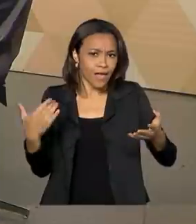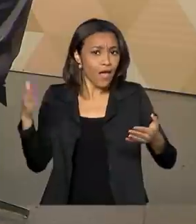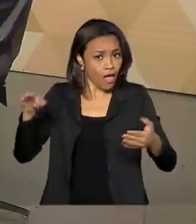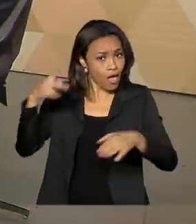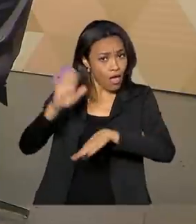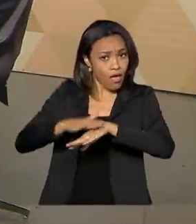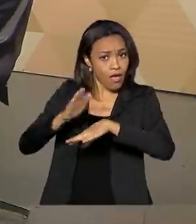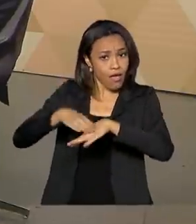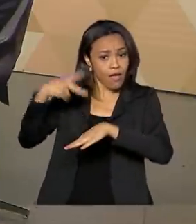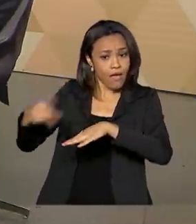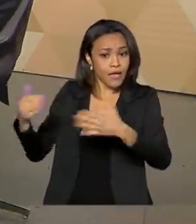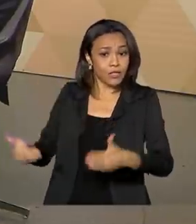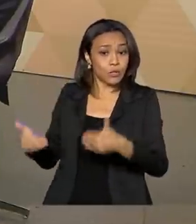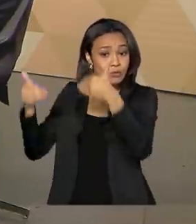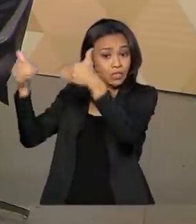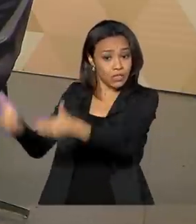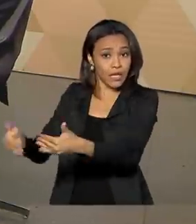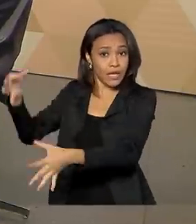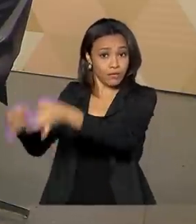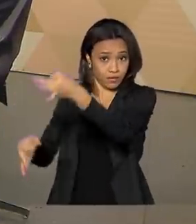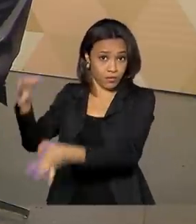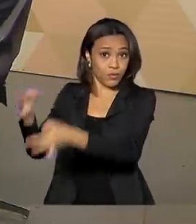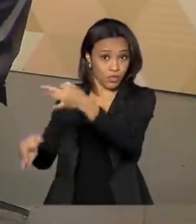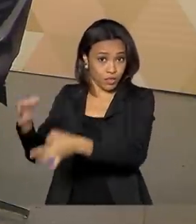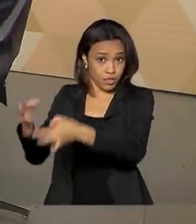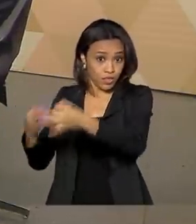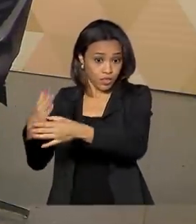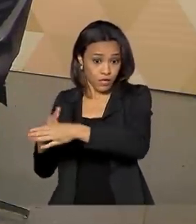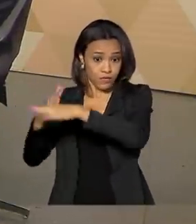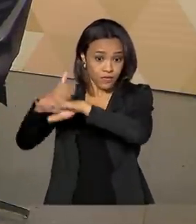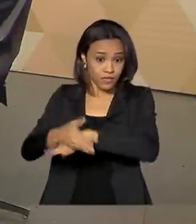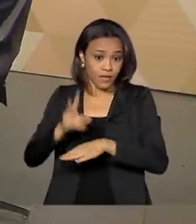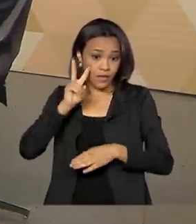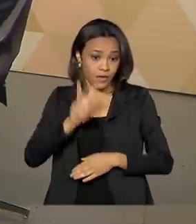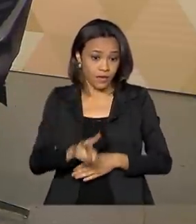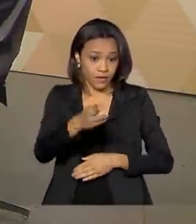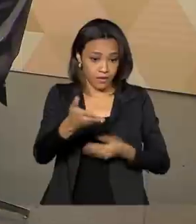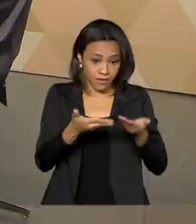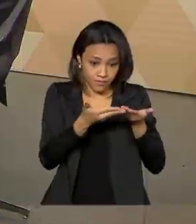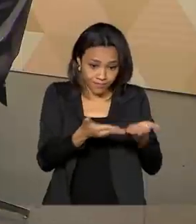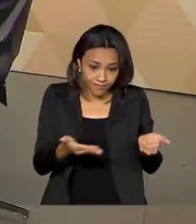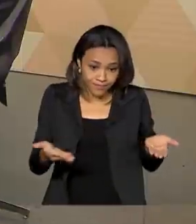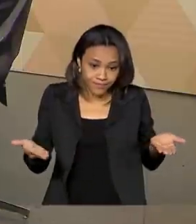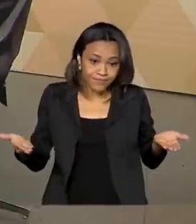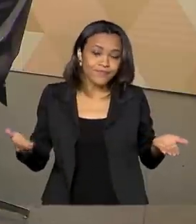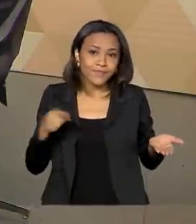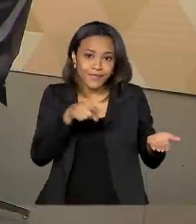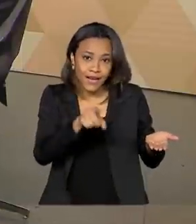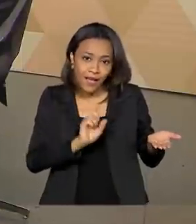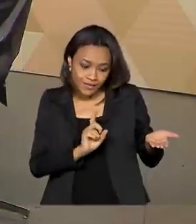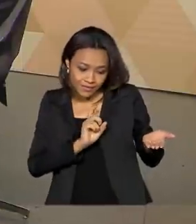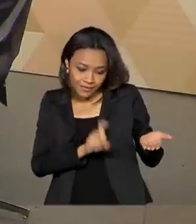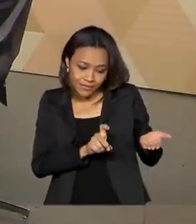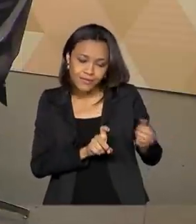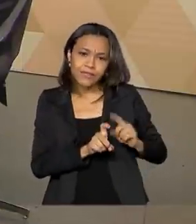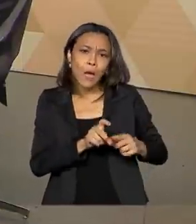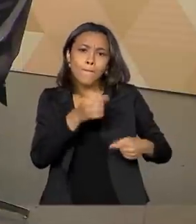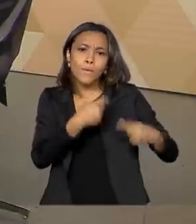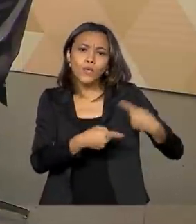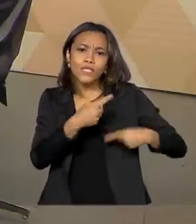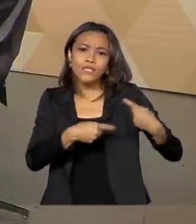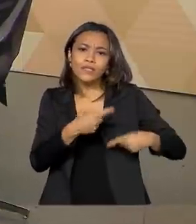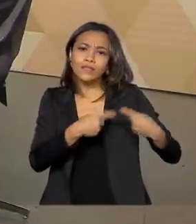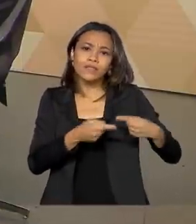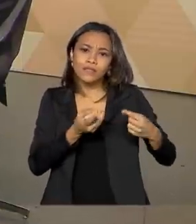Ministério da Justiça, na mj.gov.br, na aba Minha Proteção, gestão de ativos ou políticas públicas. Lá vai